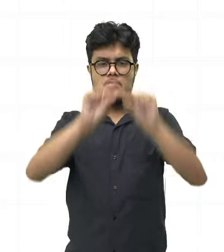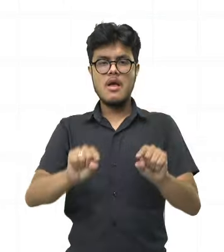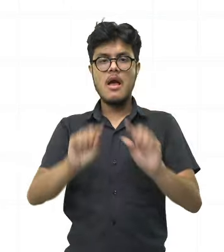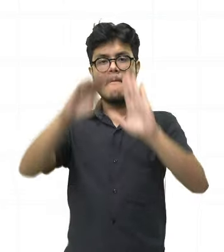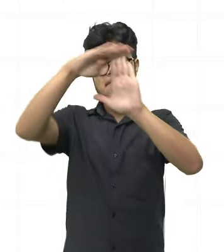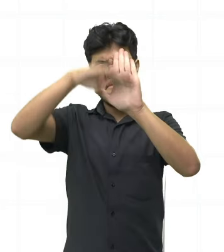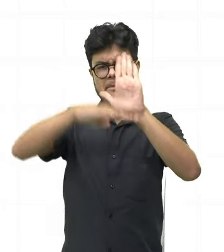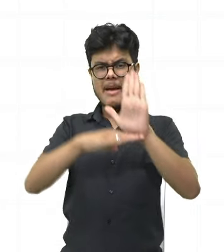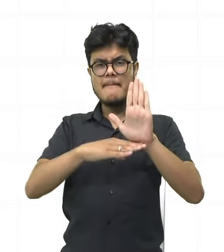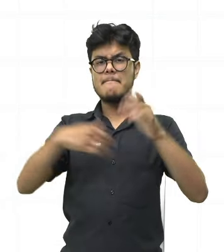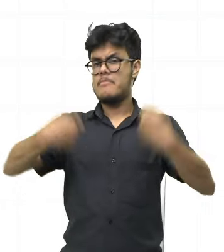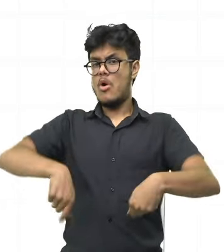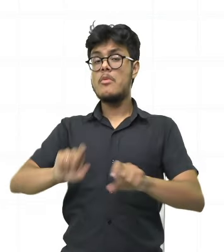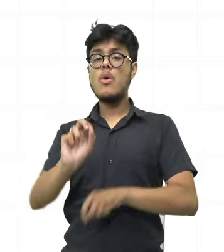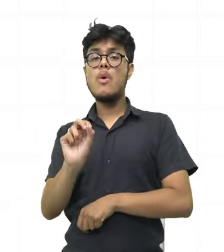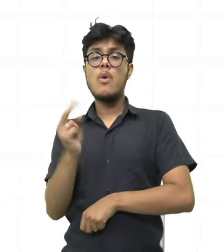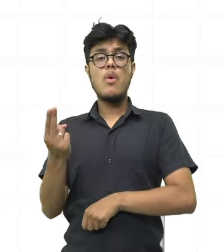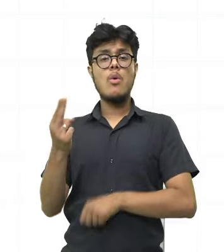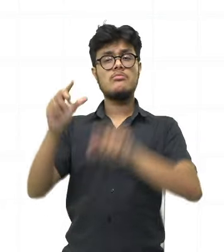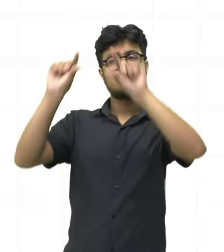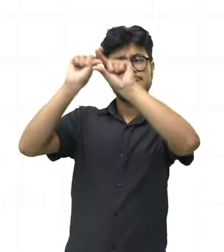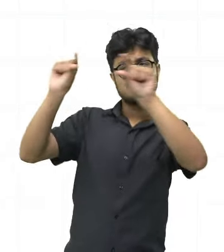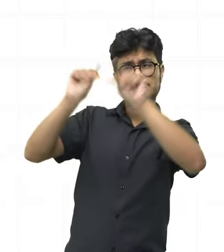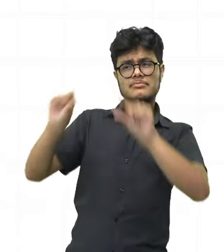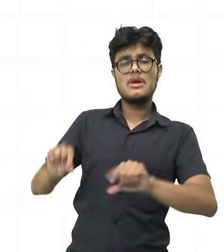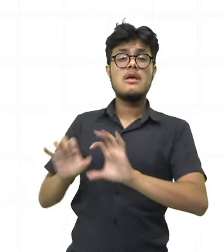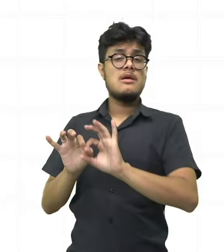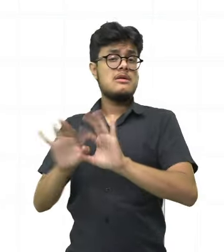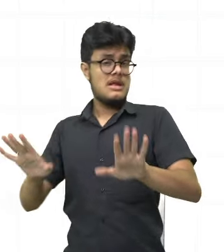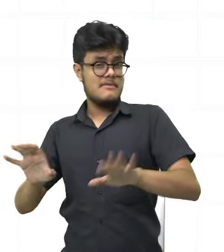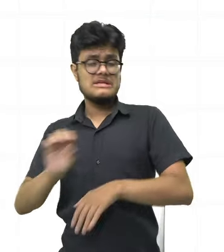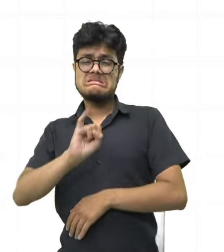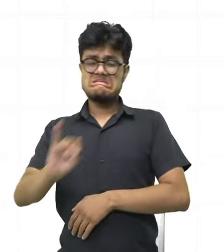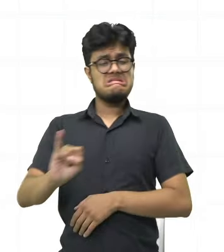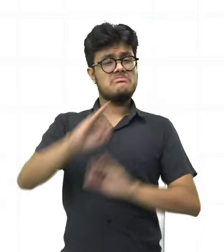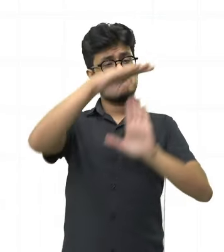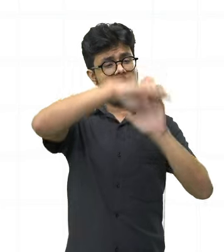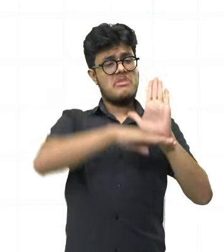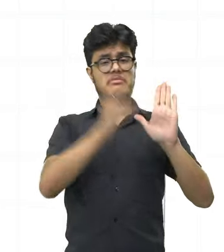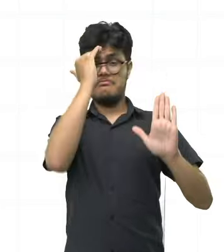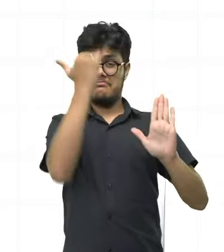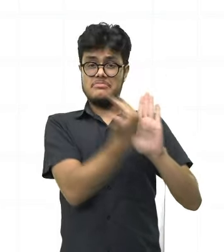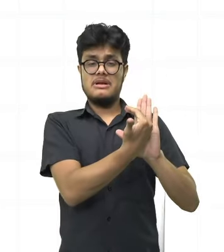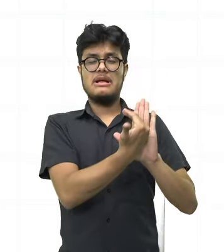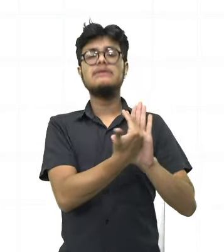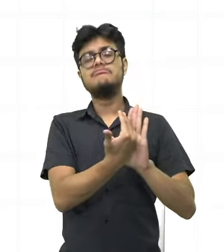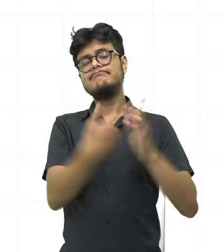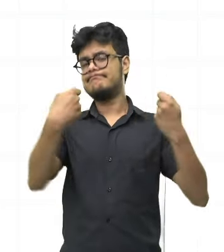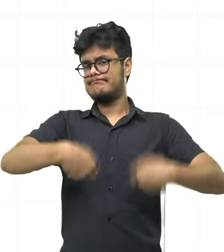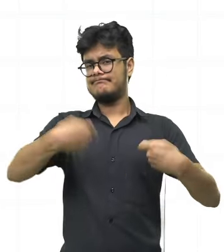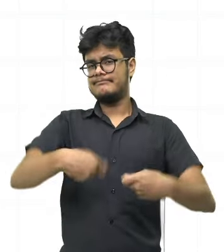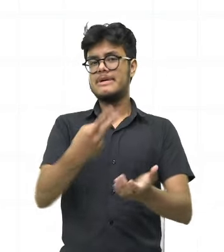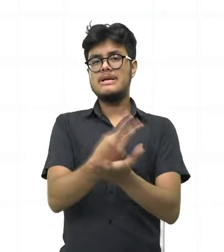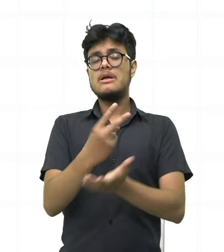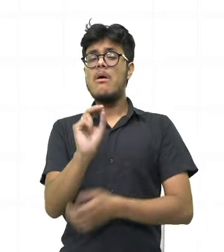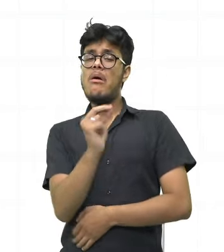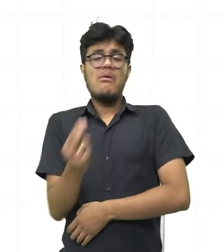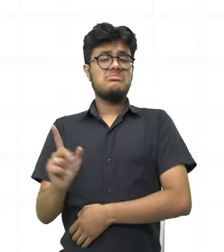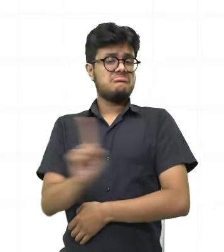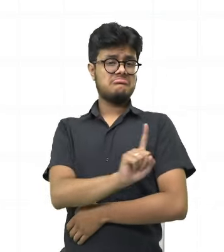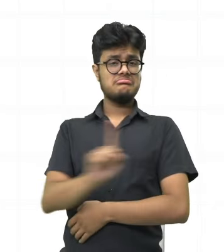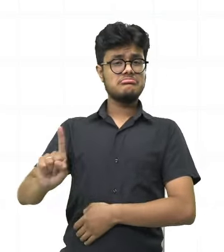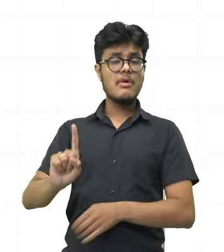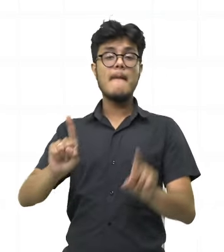seja, que conseguem ou não um padrão, que conseguem não, perdão, que seguem um padrão